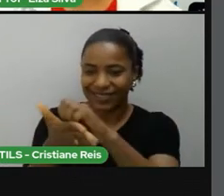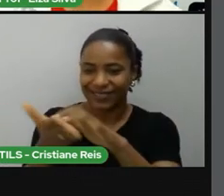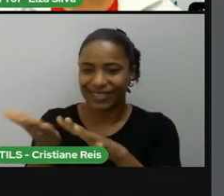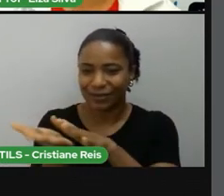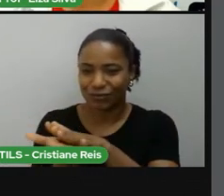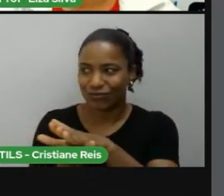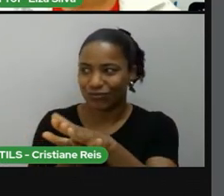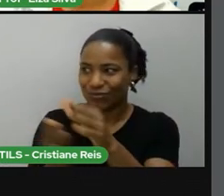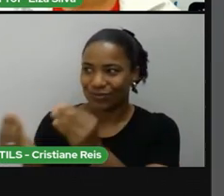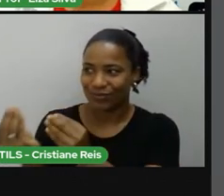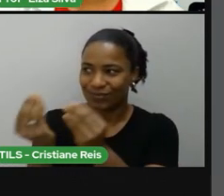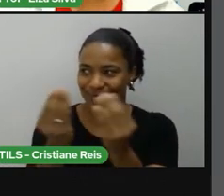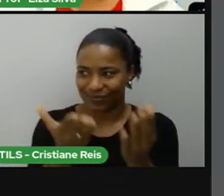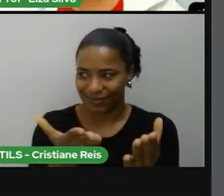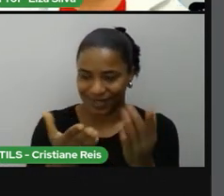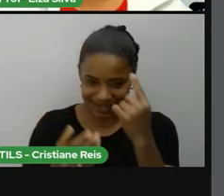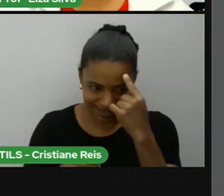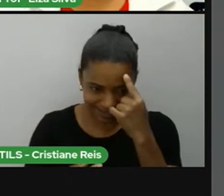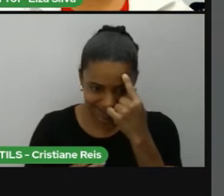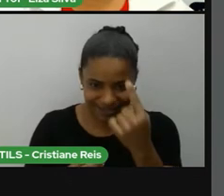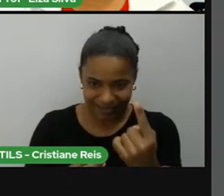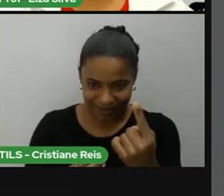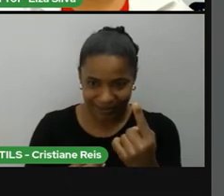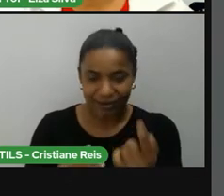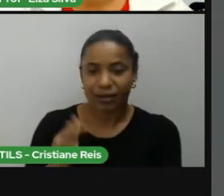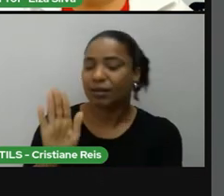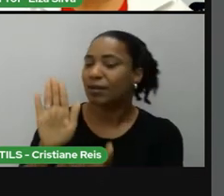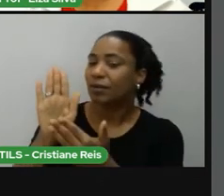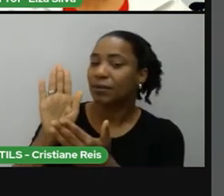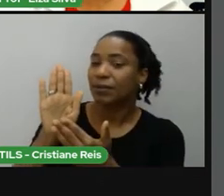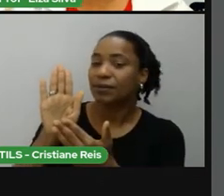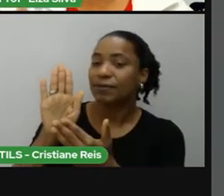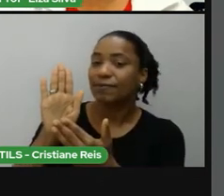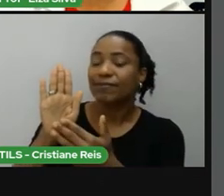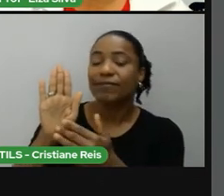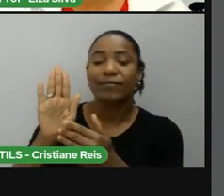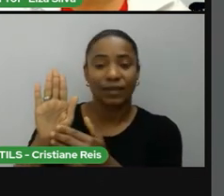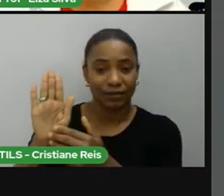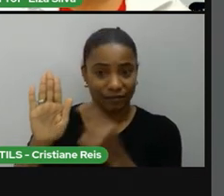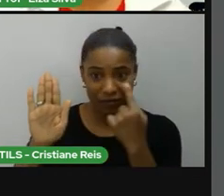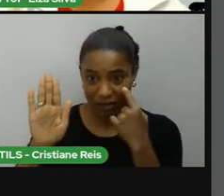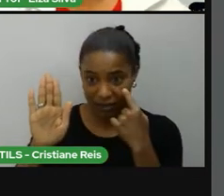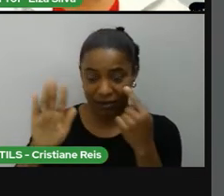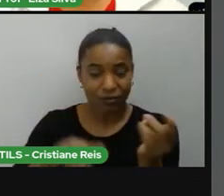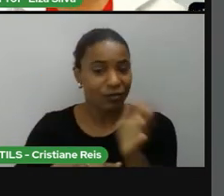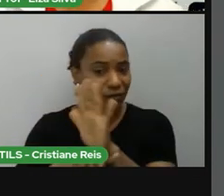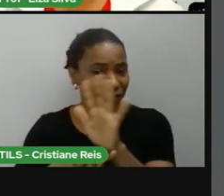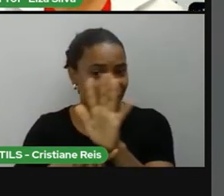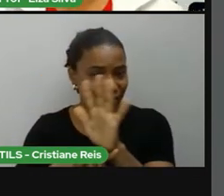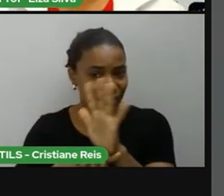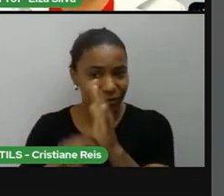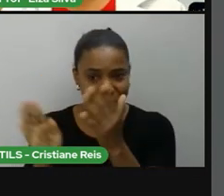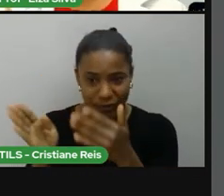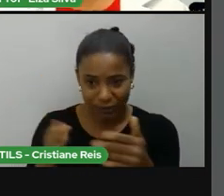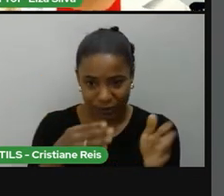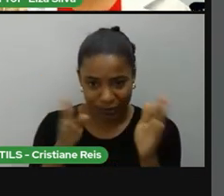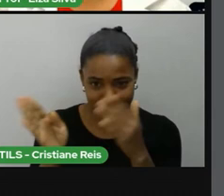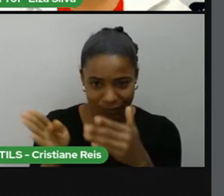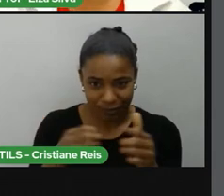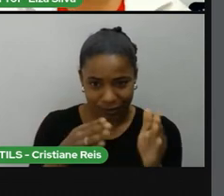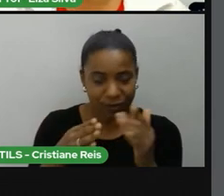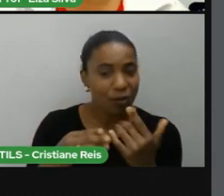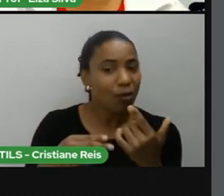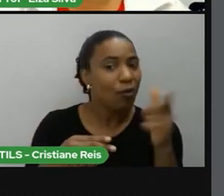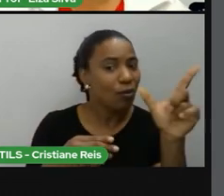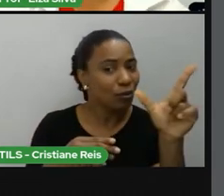disponibilizar. Então, a proposta é a seguinte, assista ao vídeo I Have a Dream, é um outro